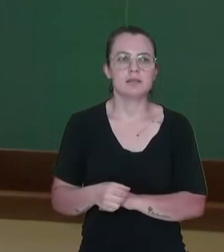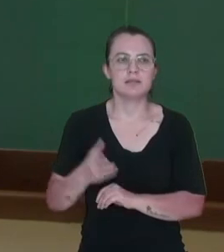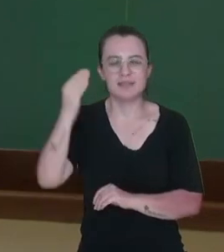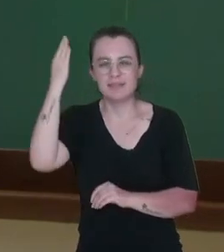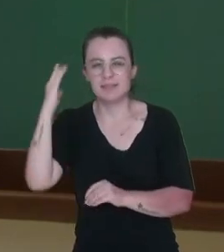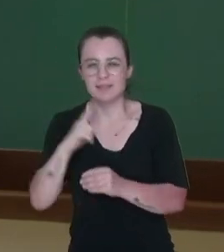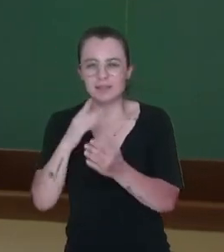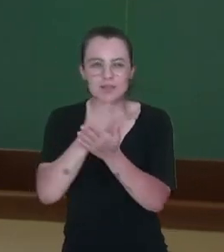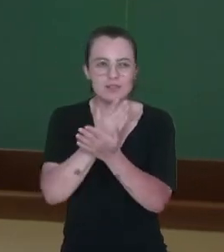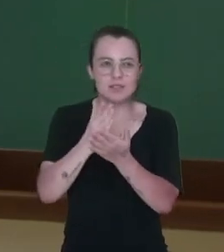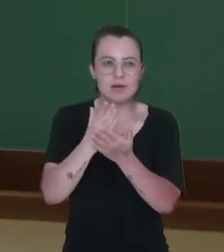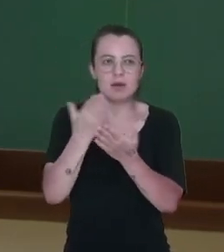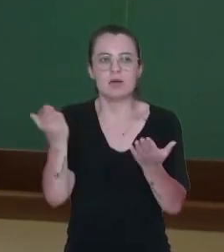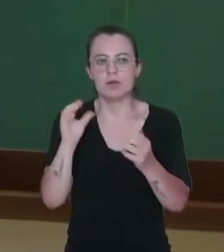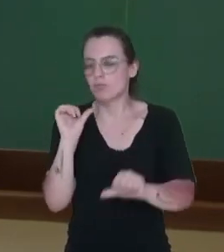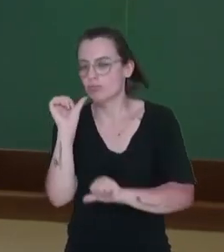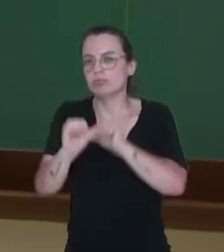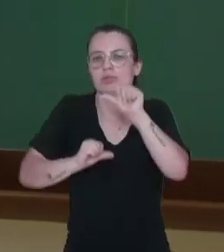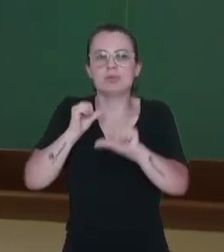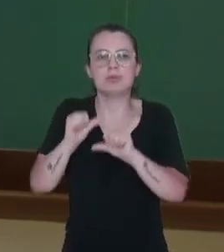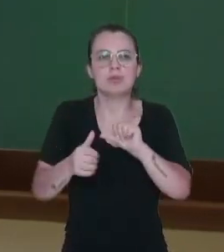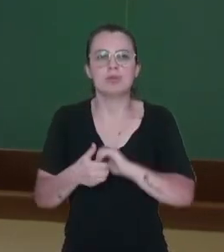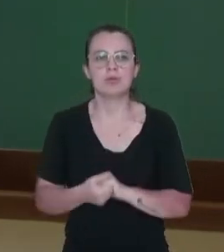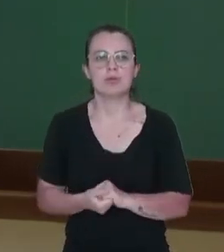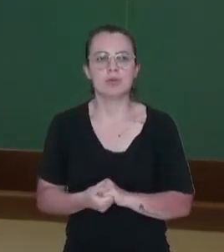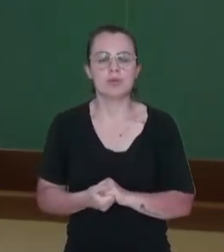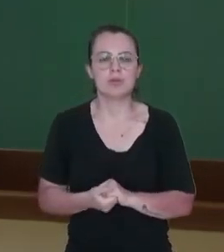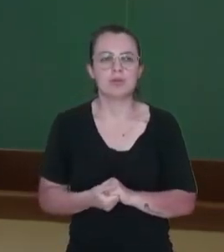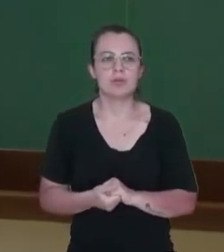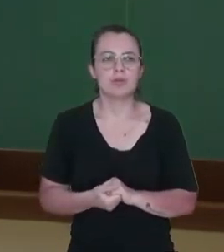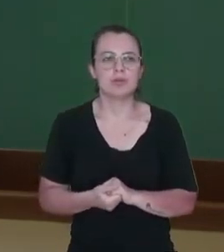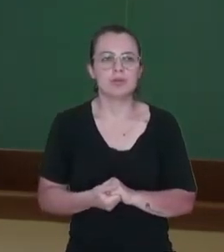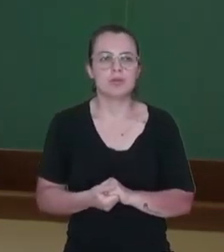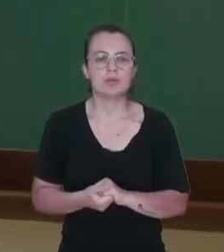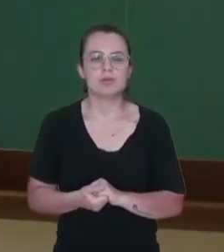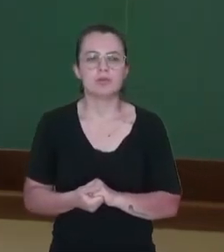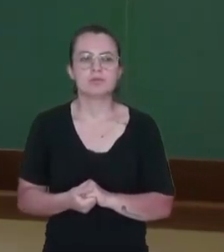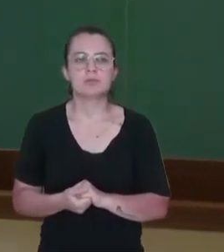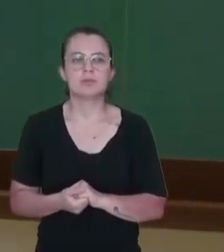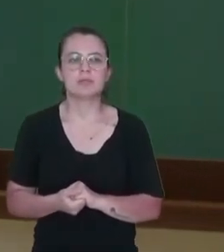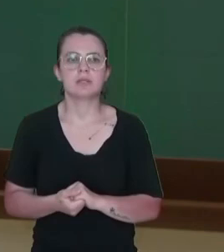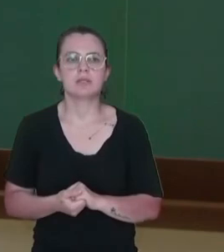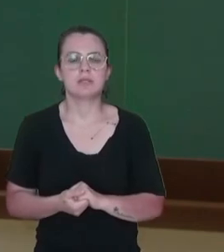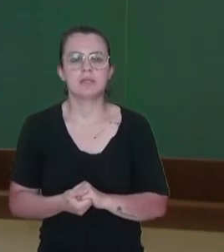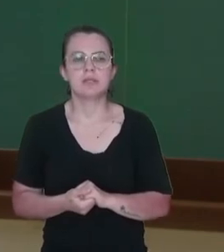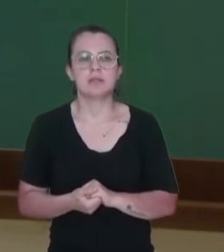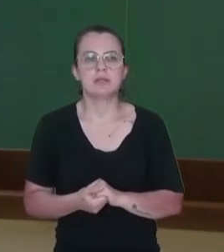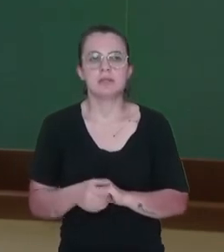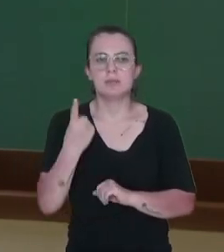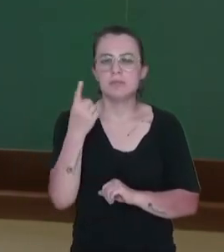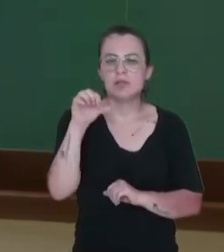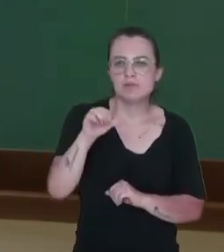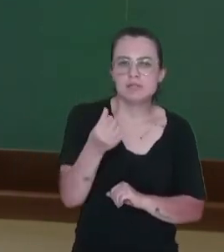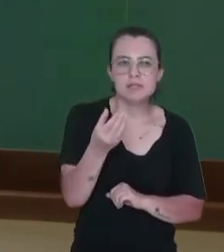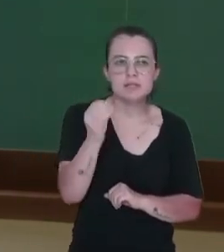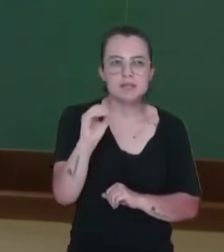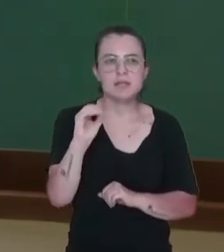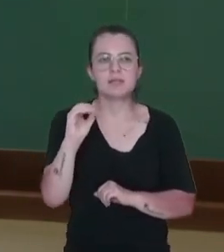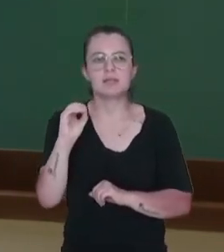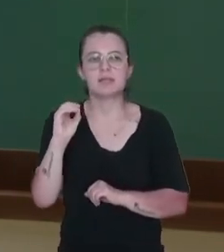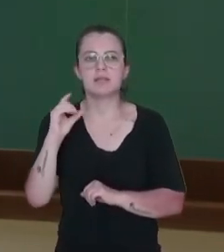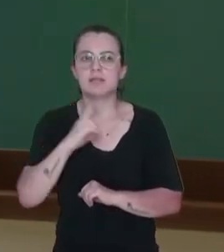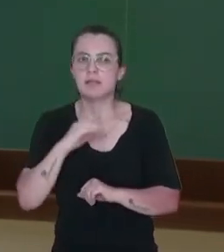existiam ali não passam a não existir mais, né, no caso do Paraná, por exemplo. Aqui em 1960, nós vamos ter